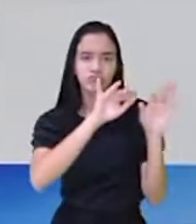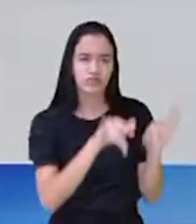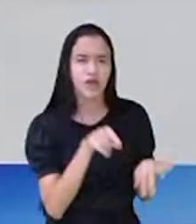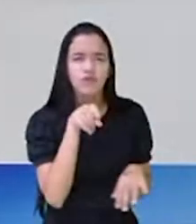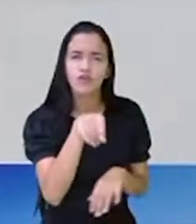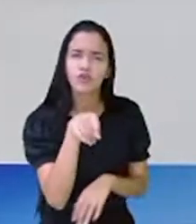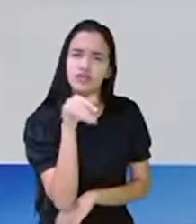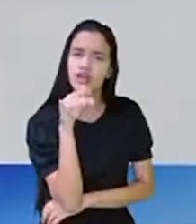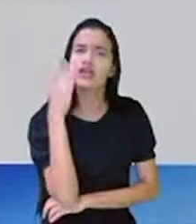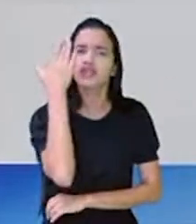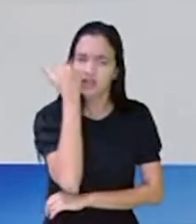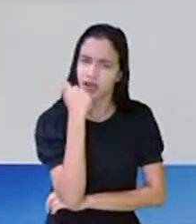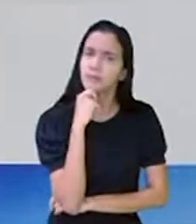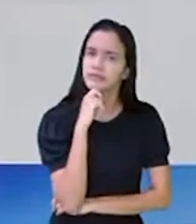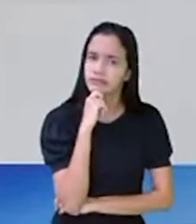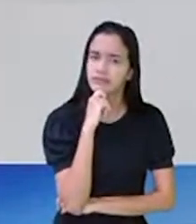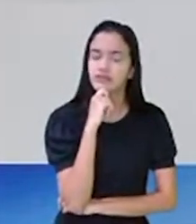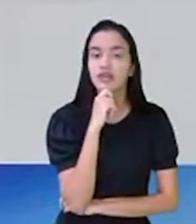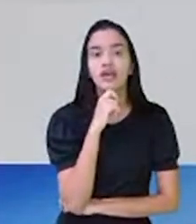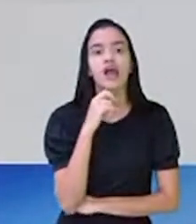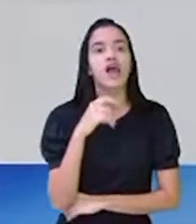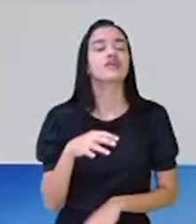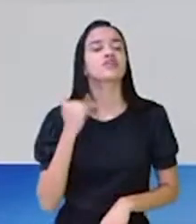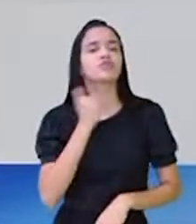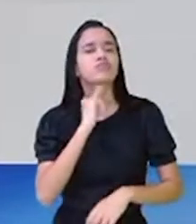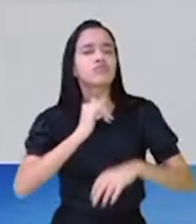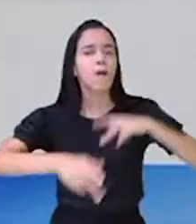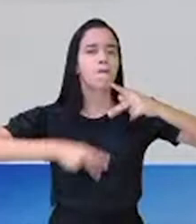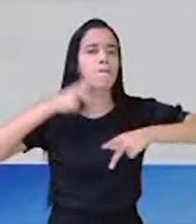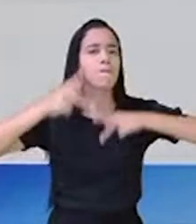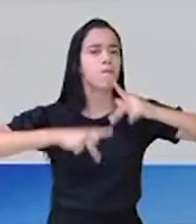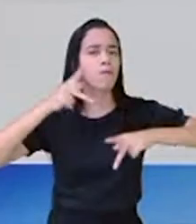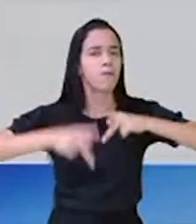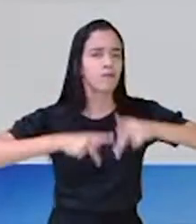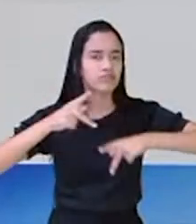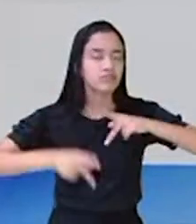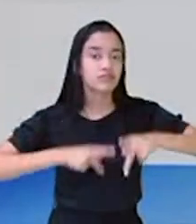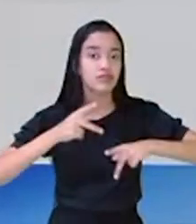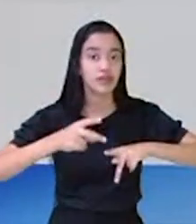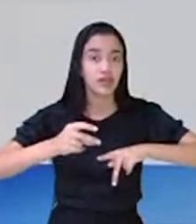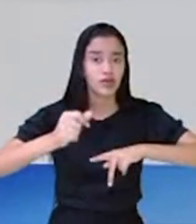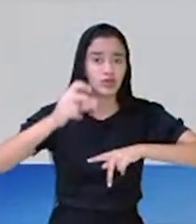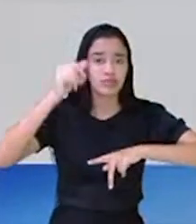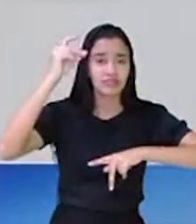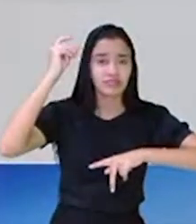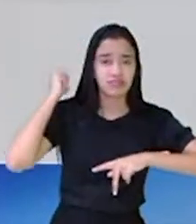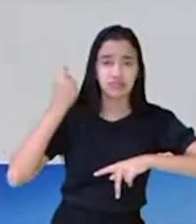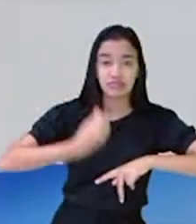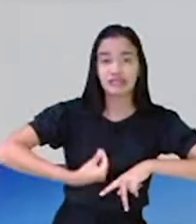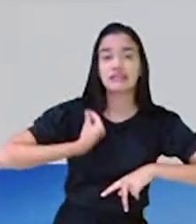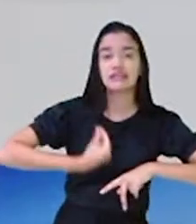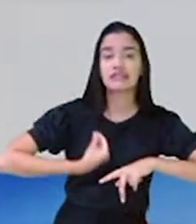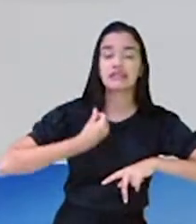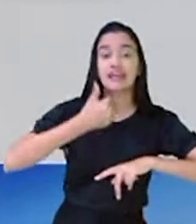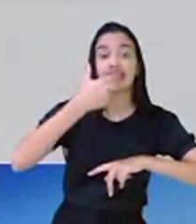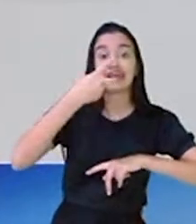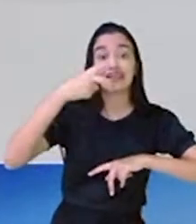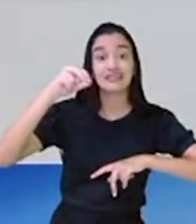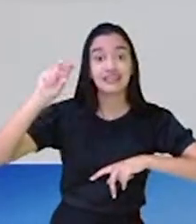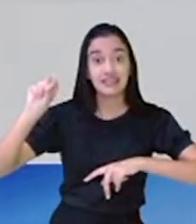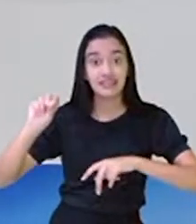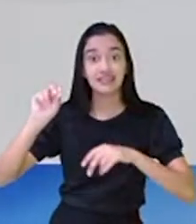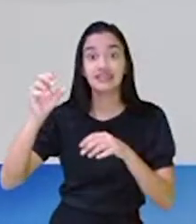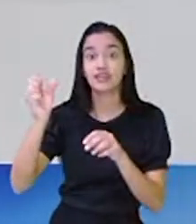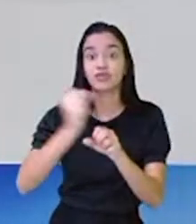sabia disso? Os ditados populares existem há mais de 500 anos. Olha